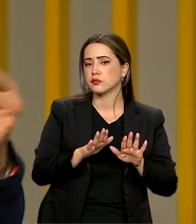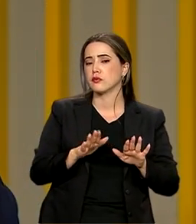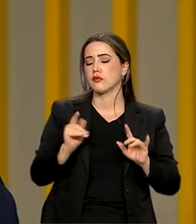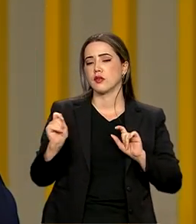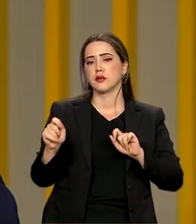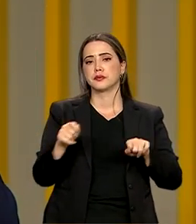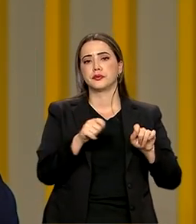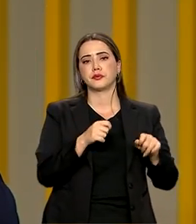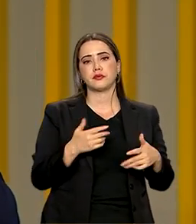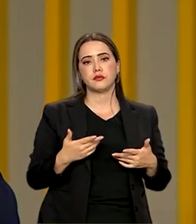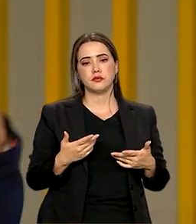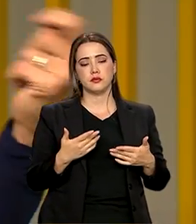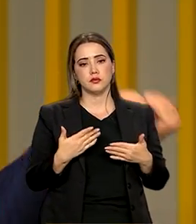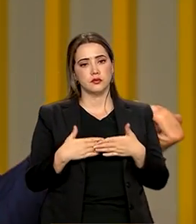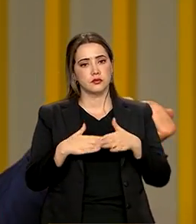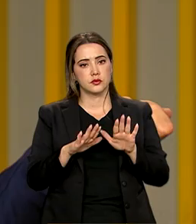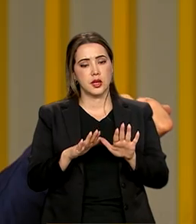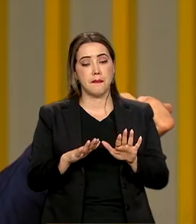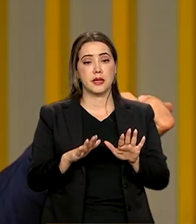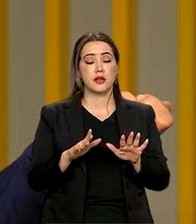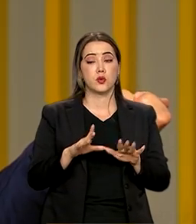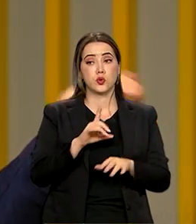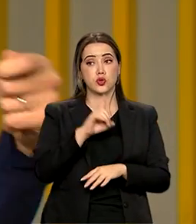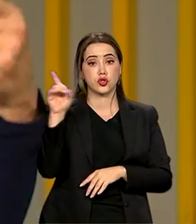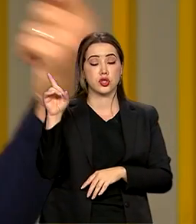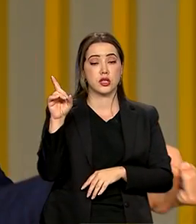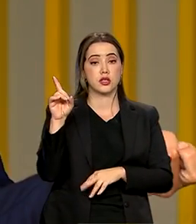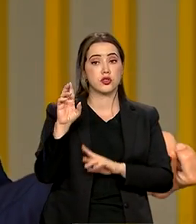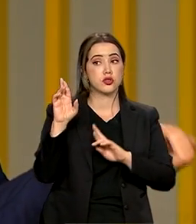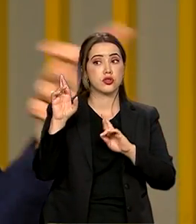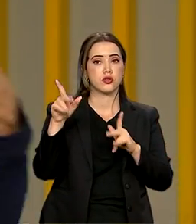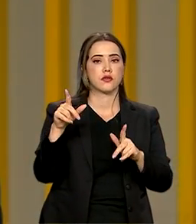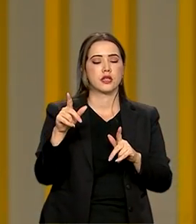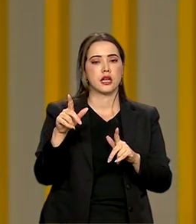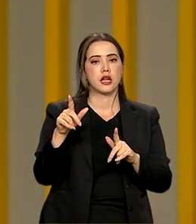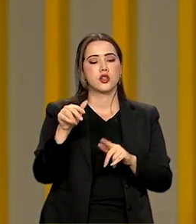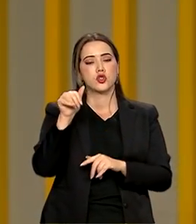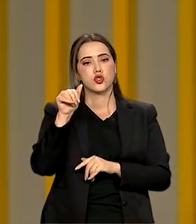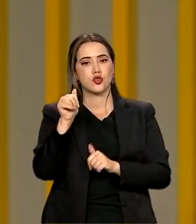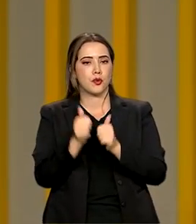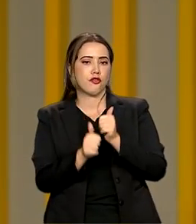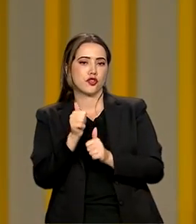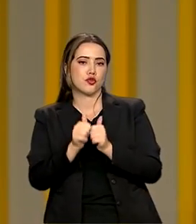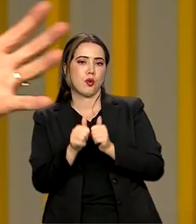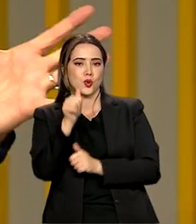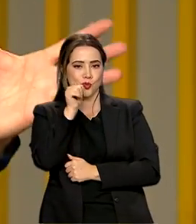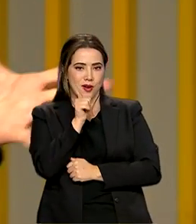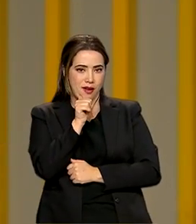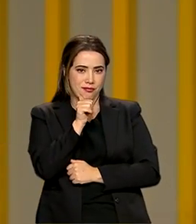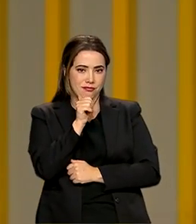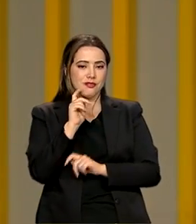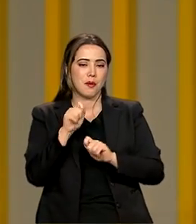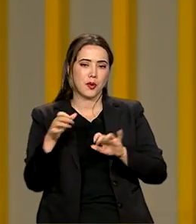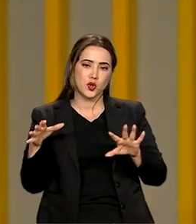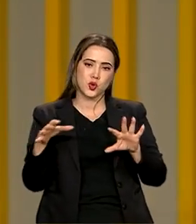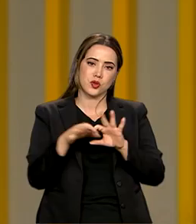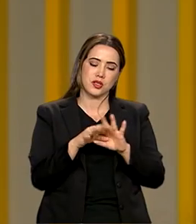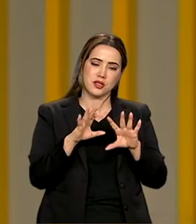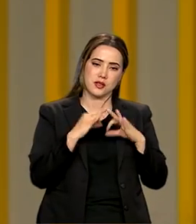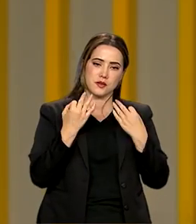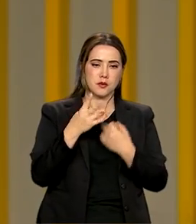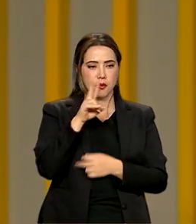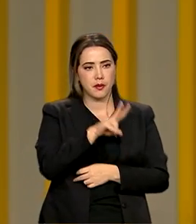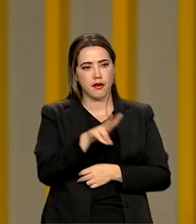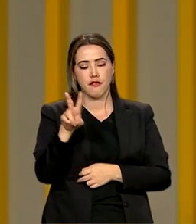exceção, no caso, para o futebol feminino, e que traz a possibilidade de juntar as famílias para